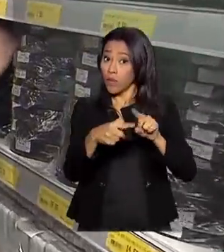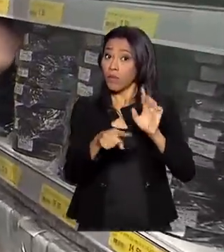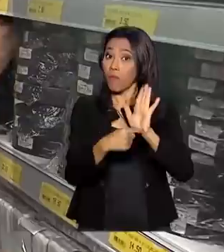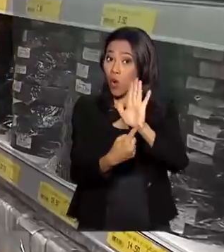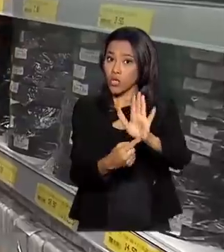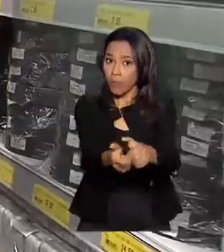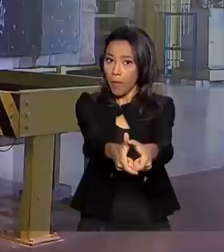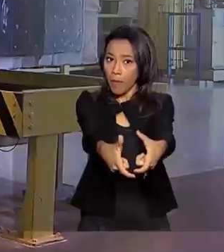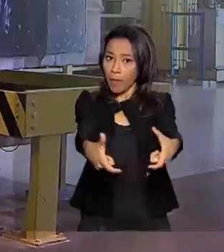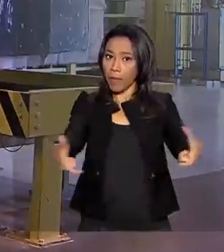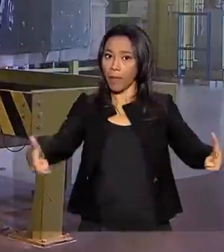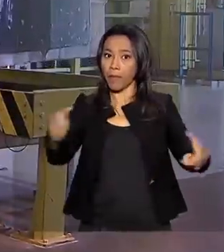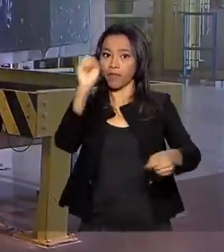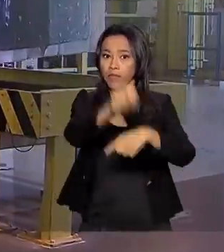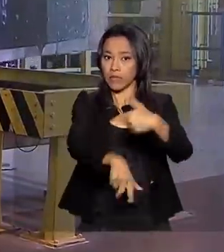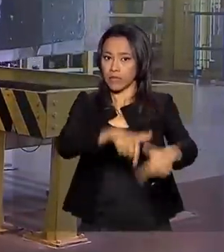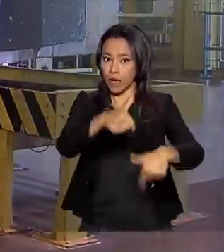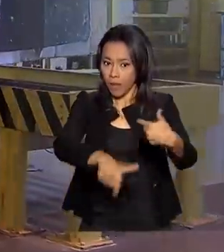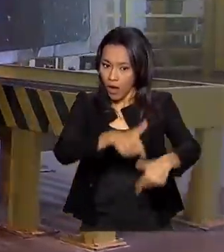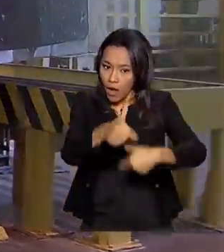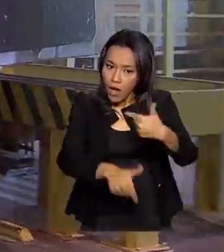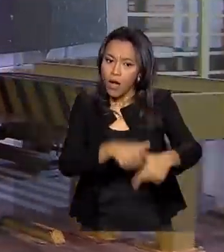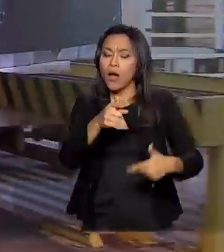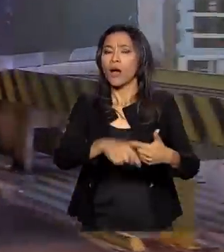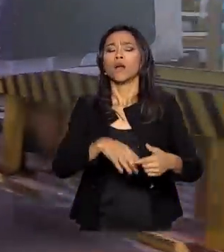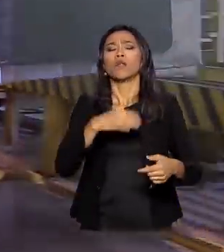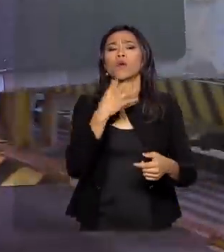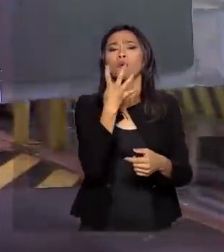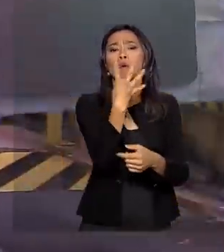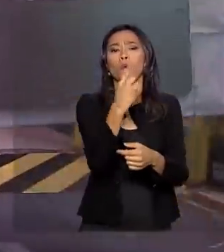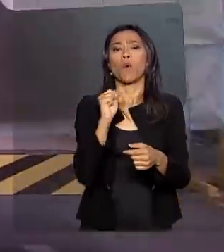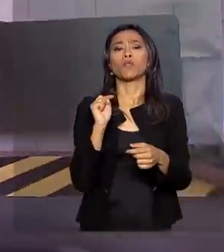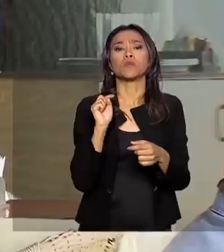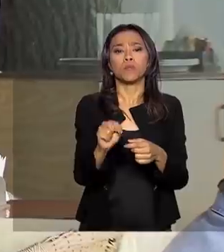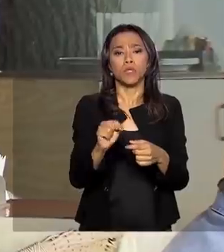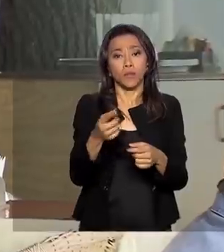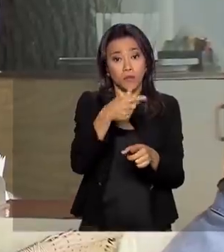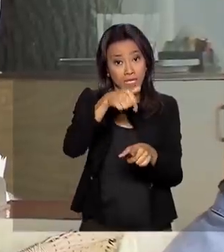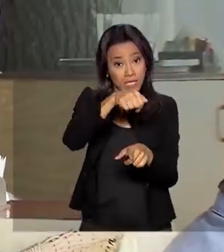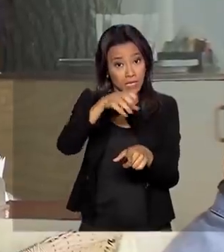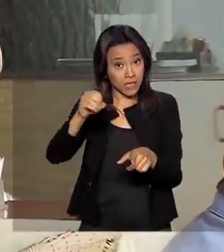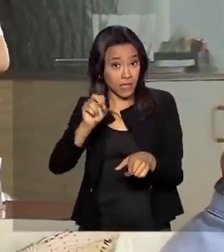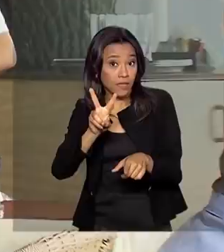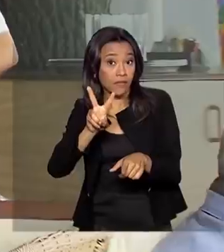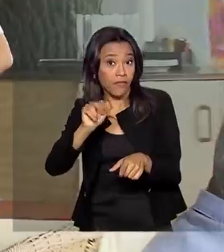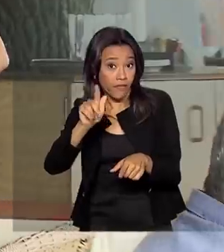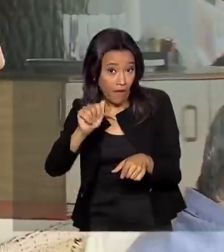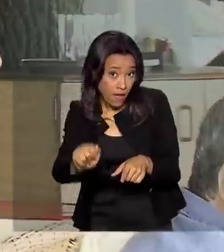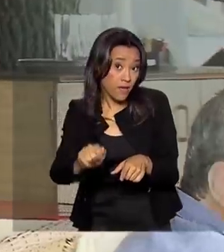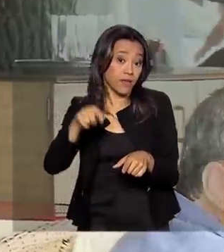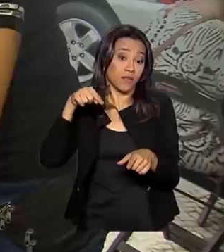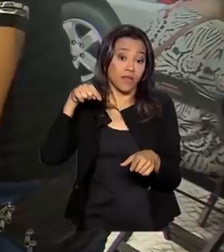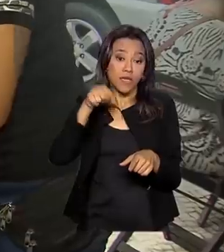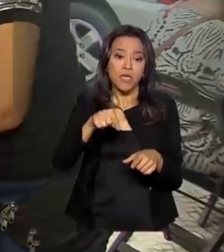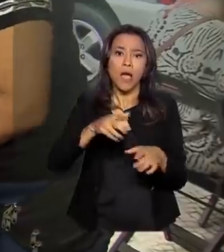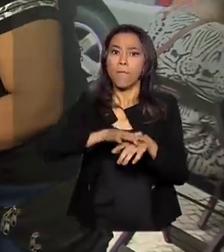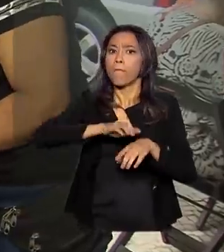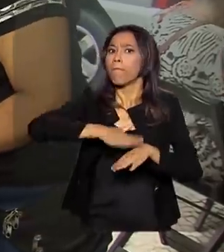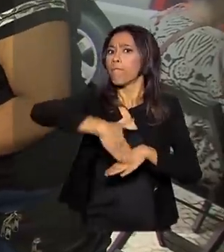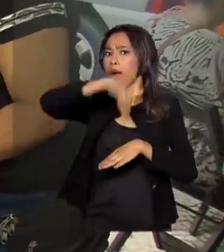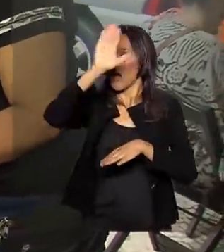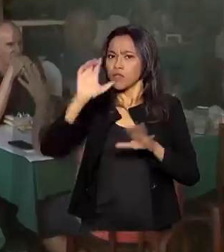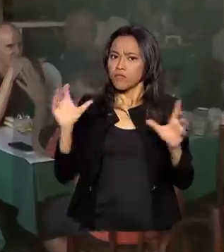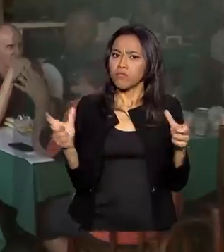empregos este ano, com saldo de 4.700 vagas. As vagas estão concentradas em duas